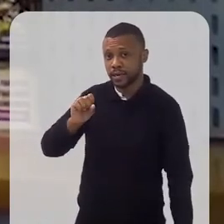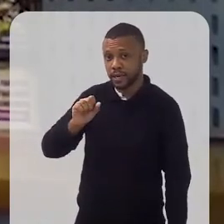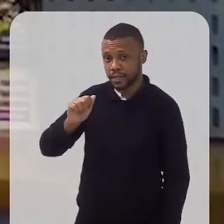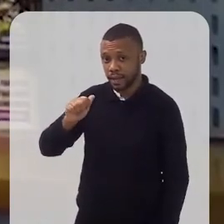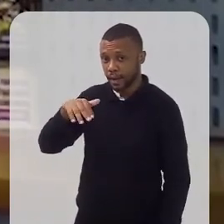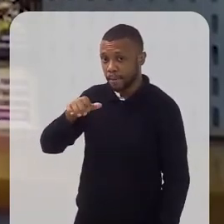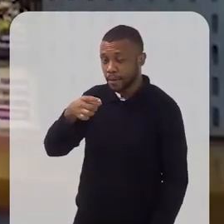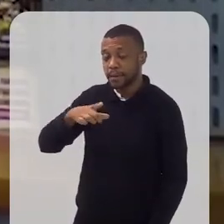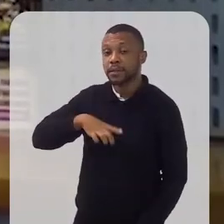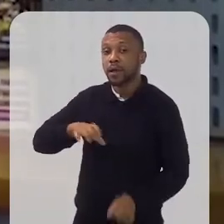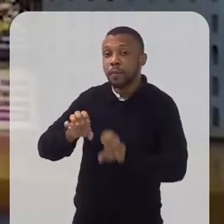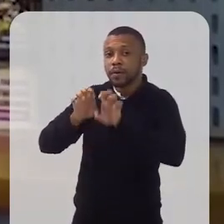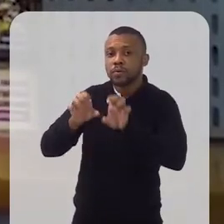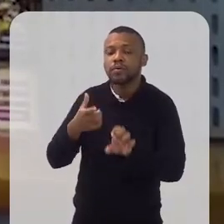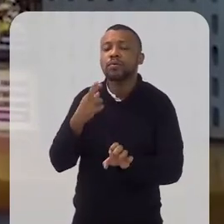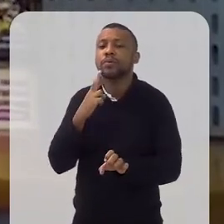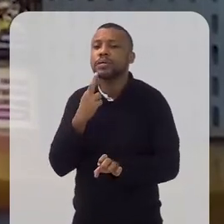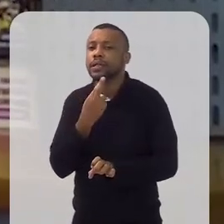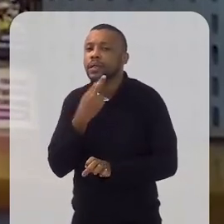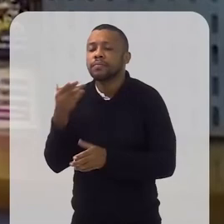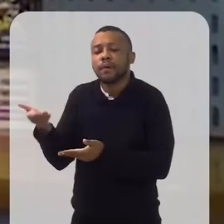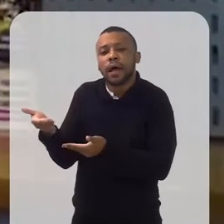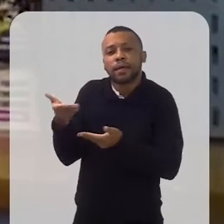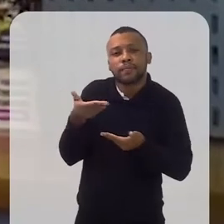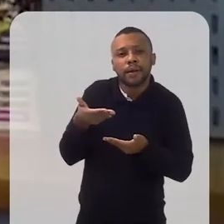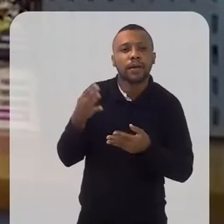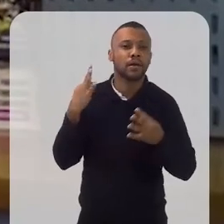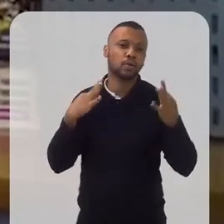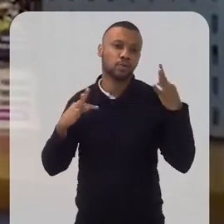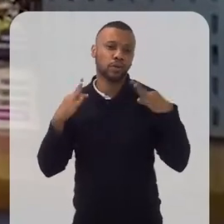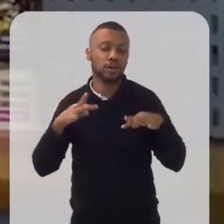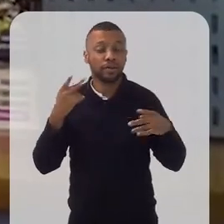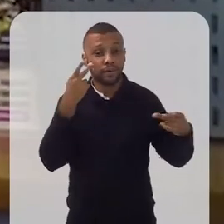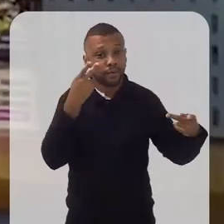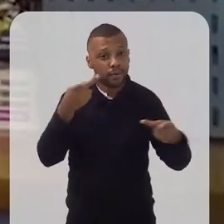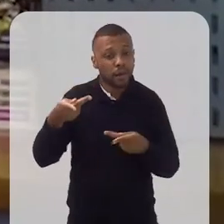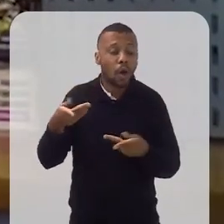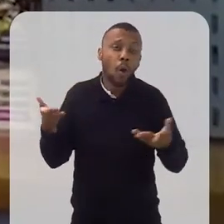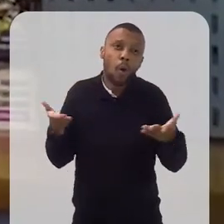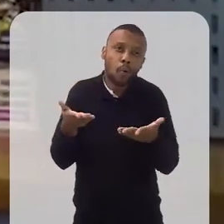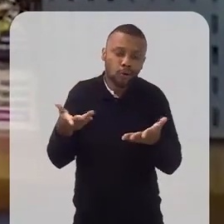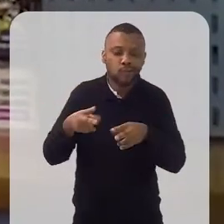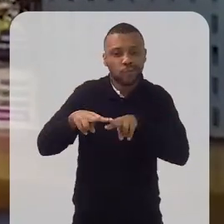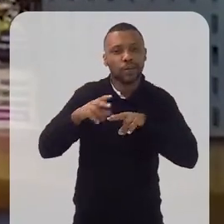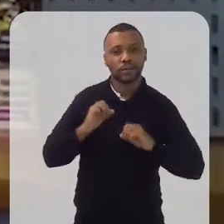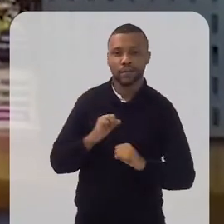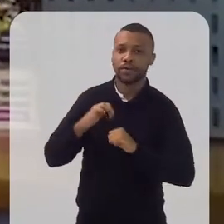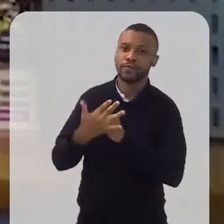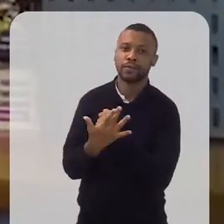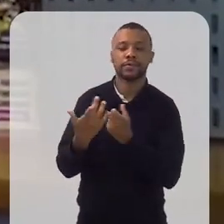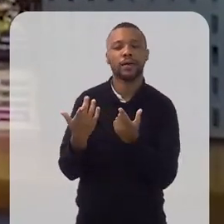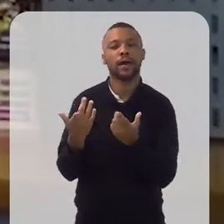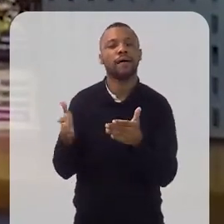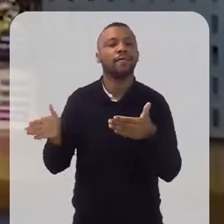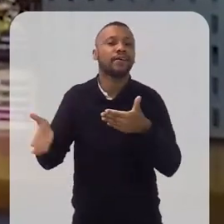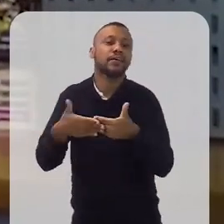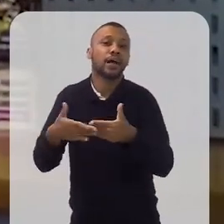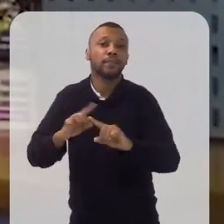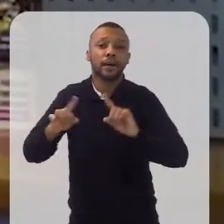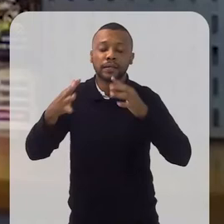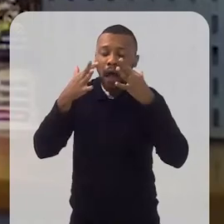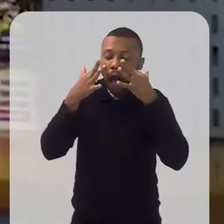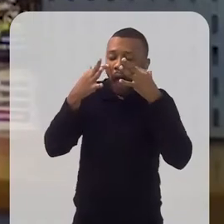ele tem uma estrutura já com restaurante montado para receber turistas, receber visitantes. Hoje está desativado por conta da Covid, mas está